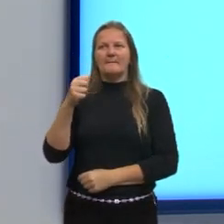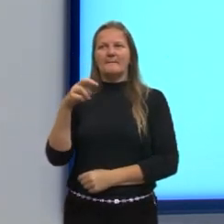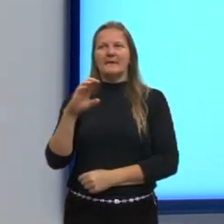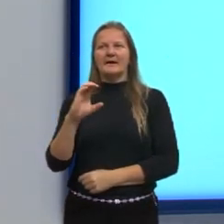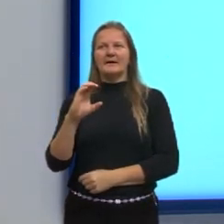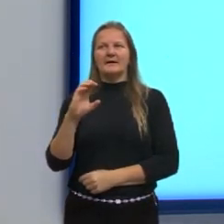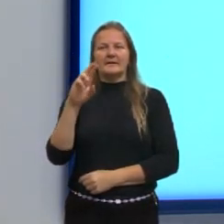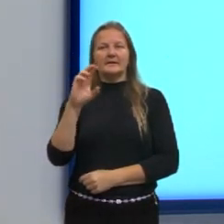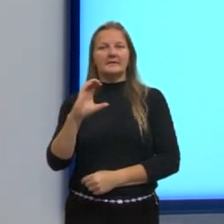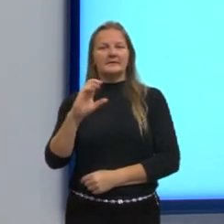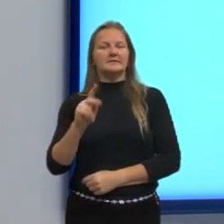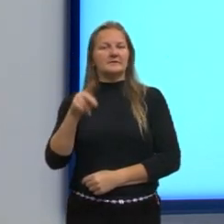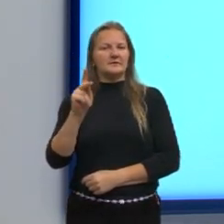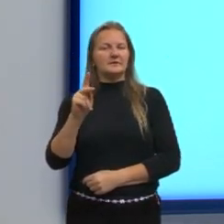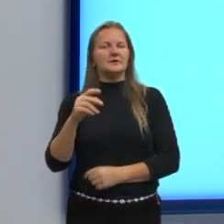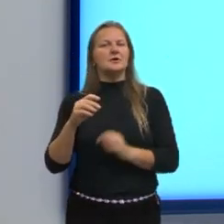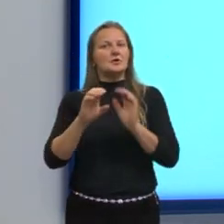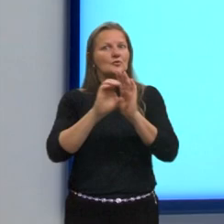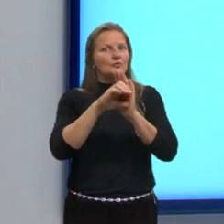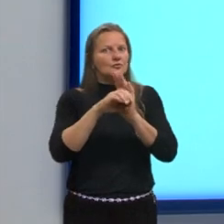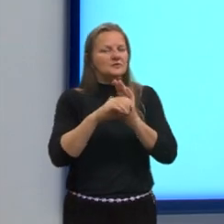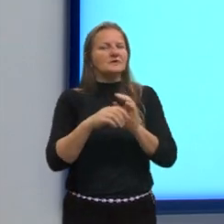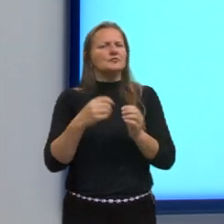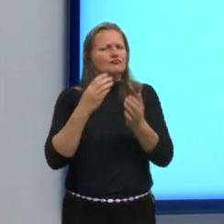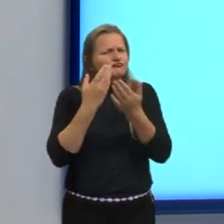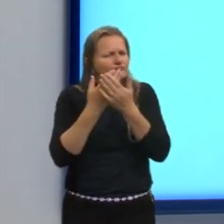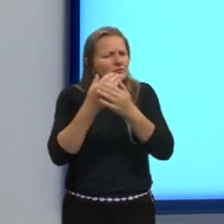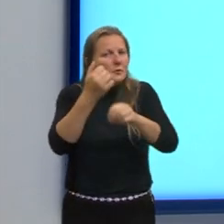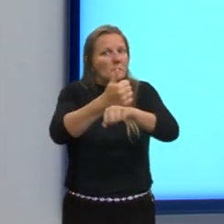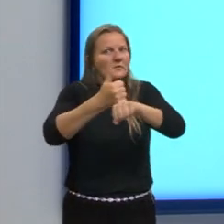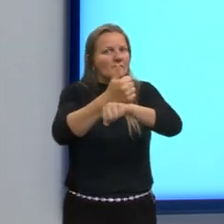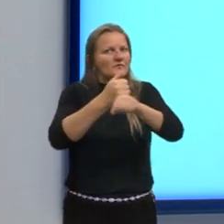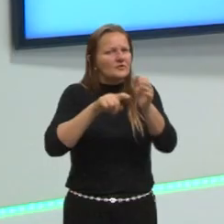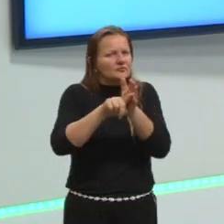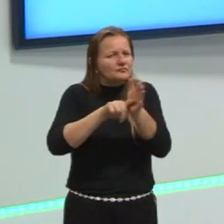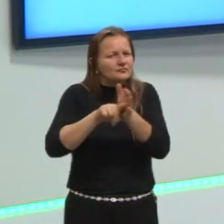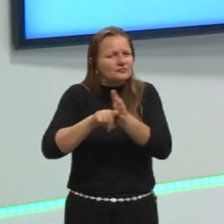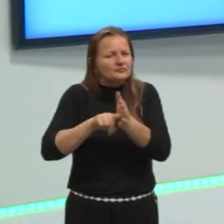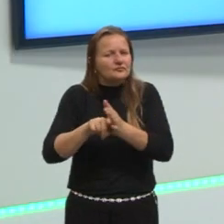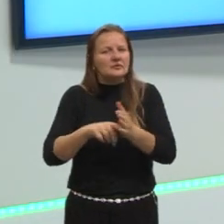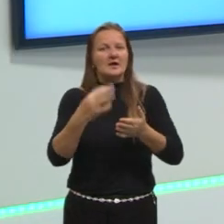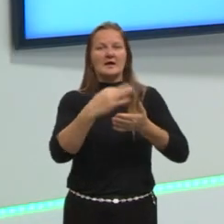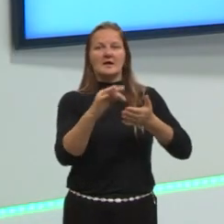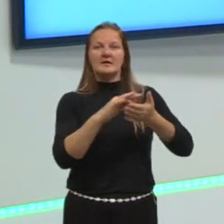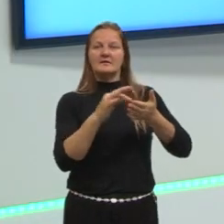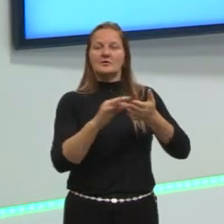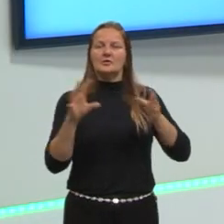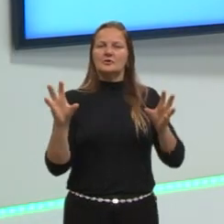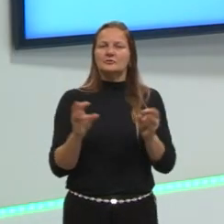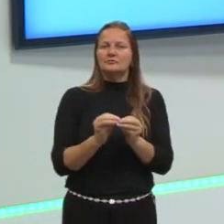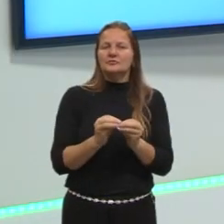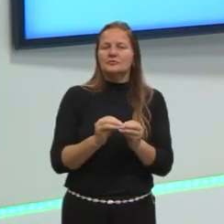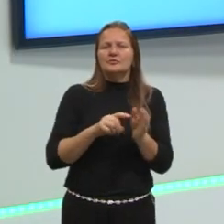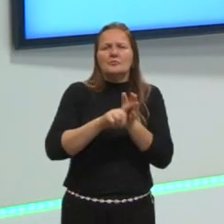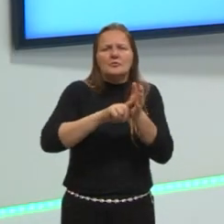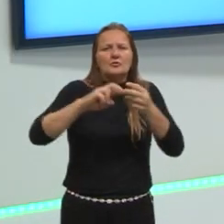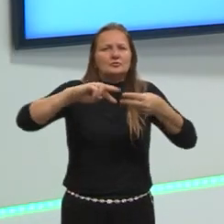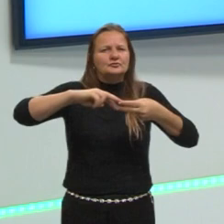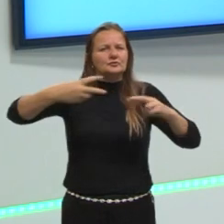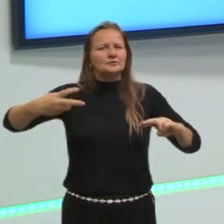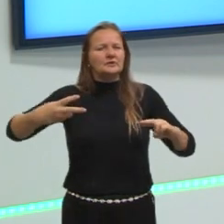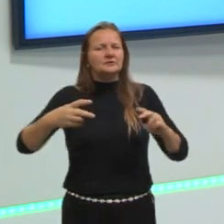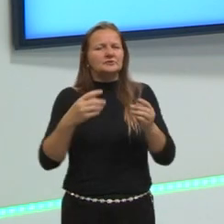para a biologia e as suas teorias. A teoria sintética da evolução, a variabilidade genética, as